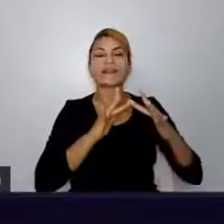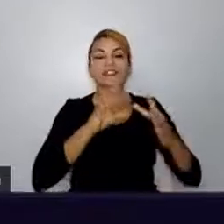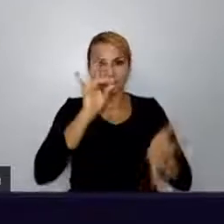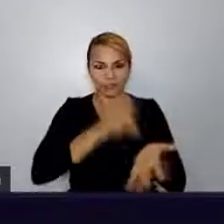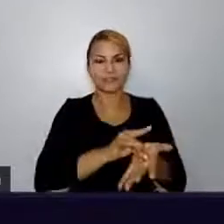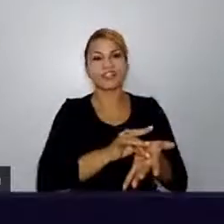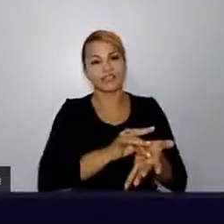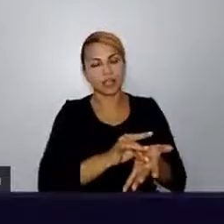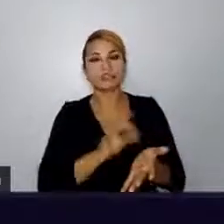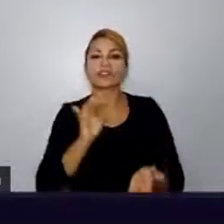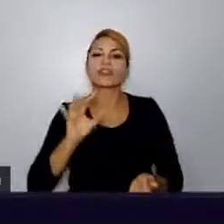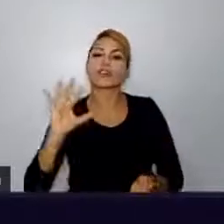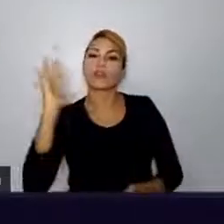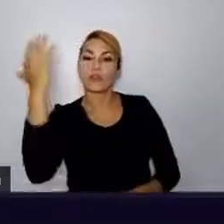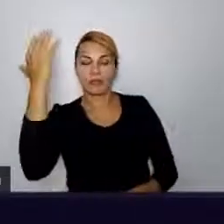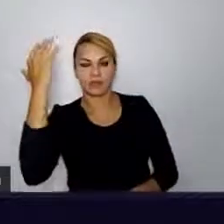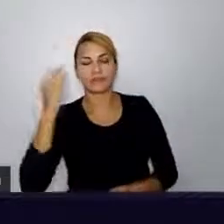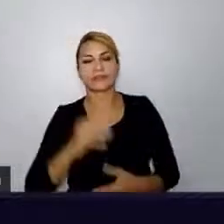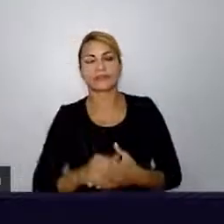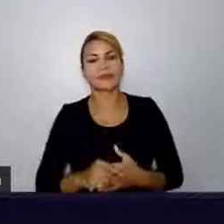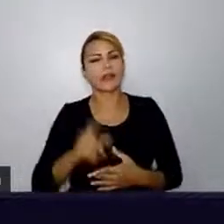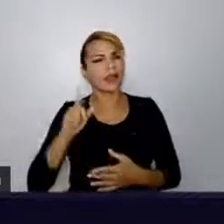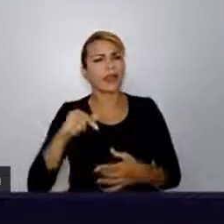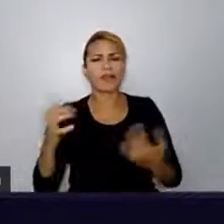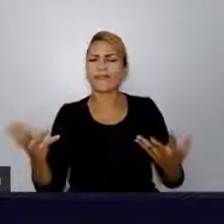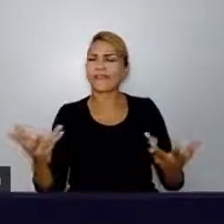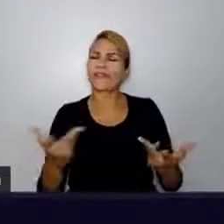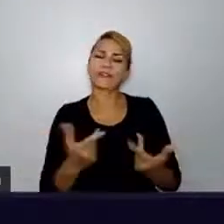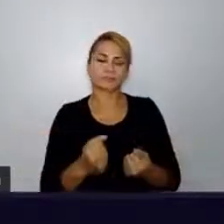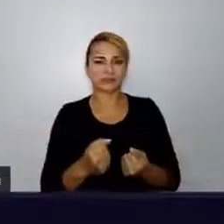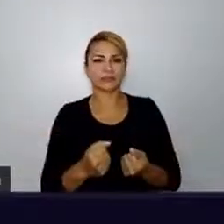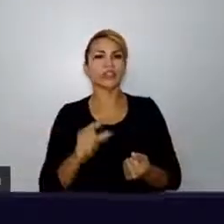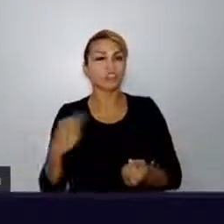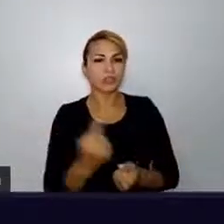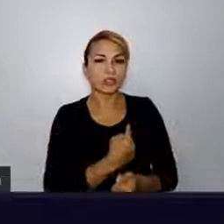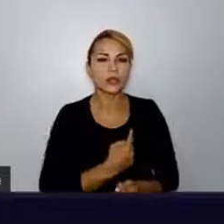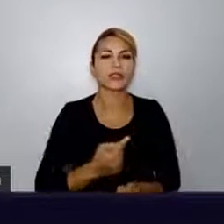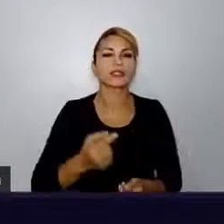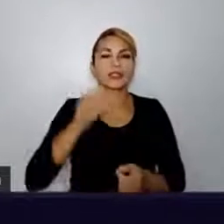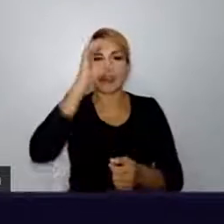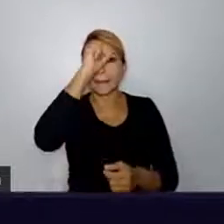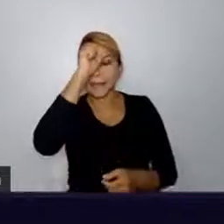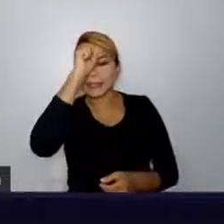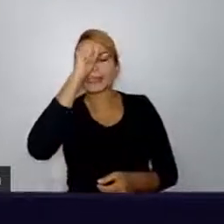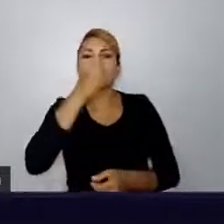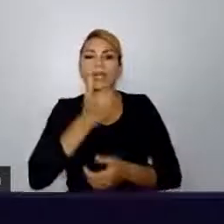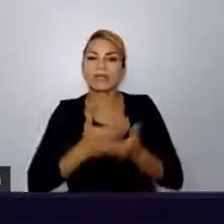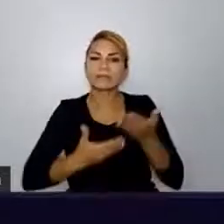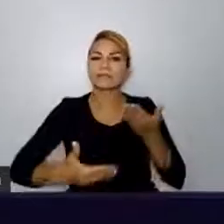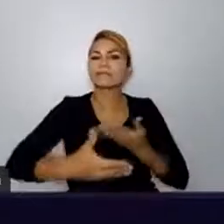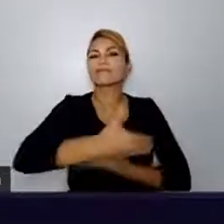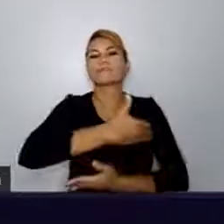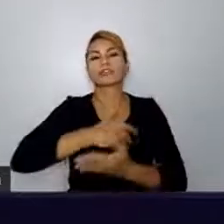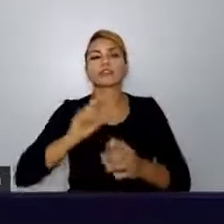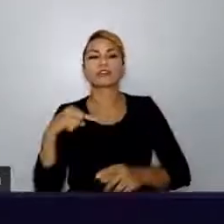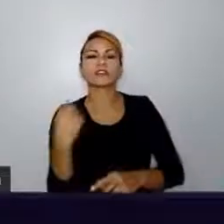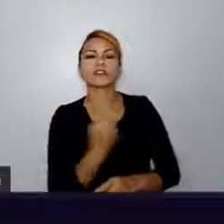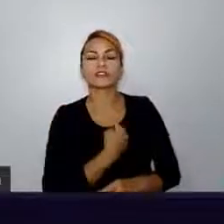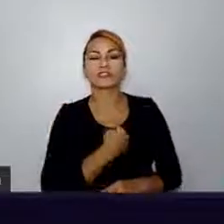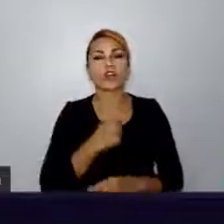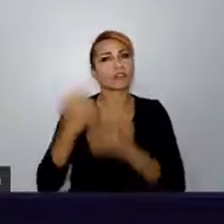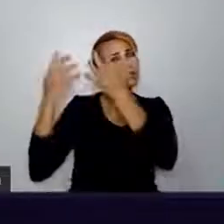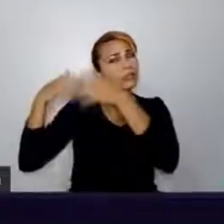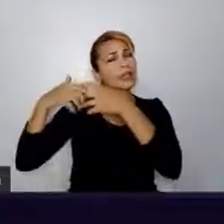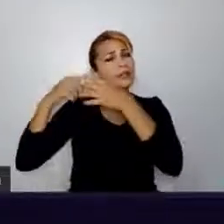Isso é simplesmente fantástico. A gente aprender ativamente a entender que o nosso cérebro é cheio de padrões que a gente não tem